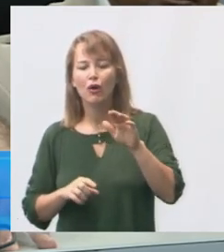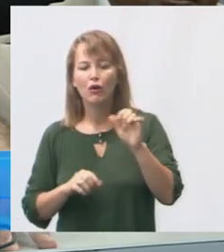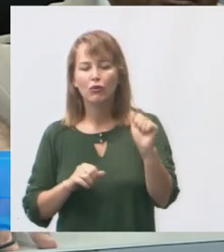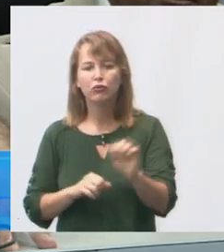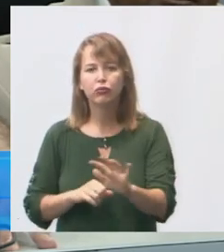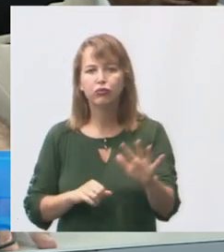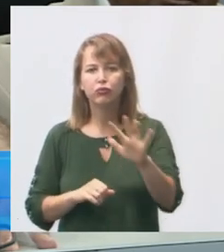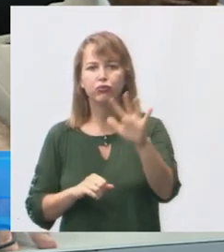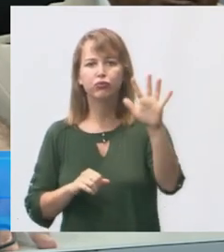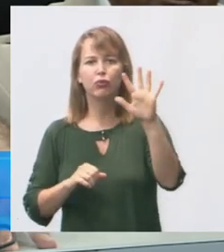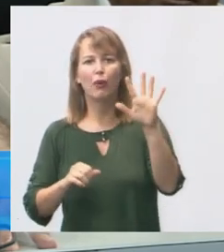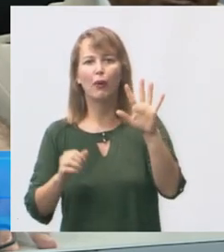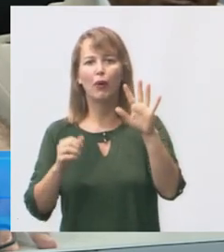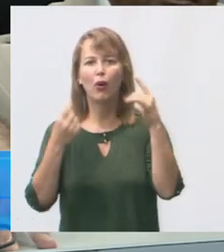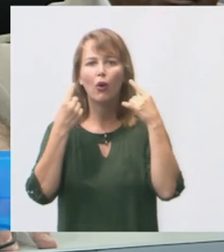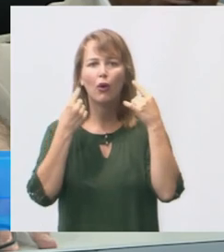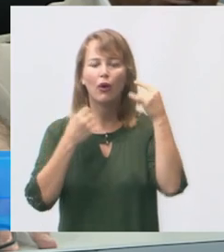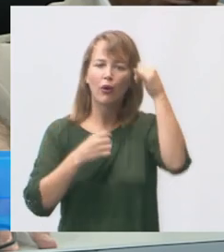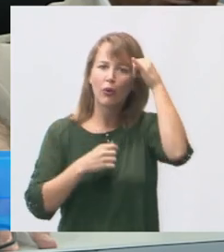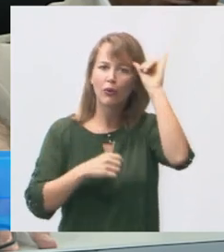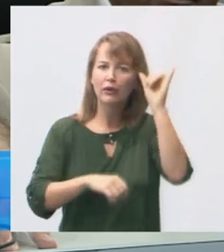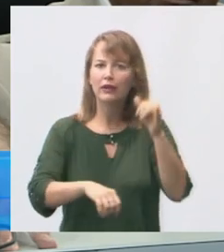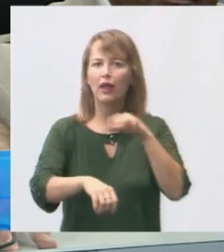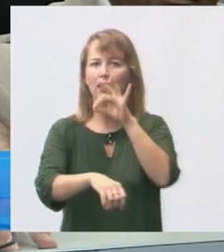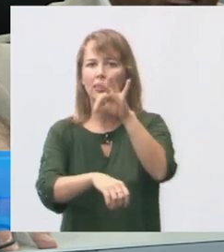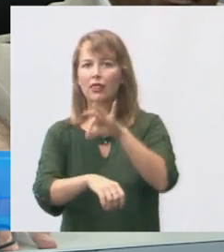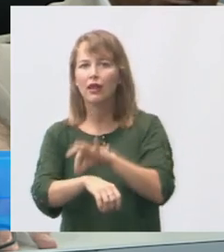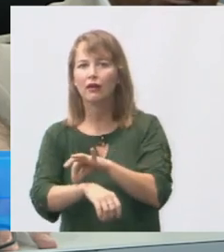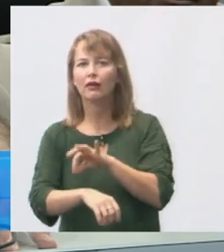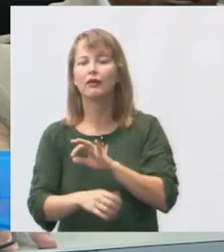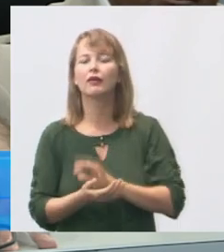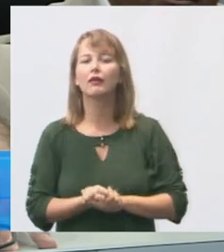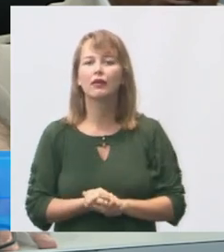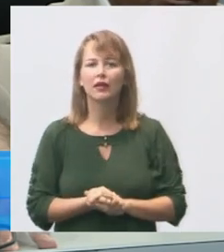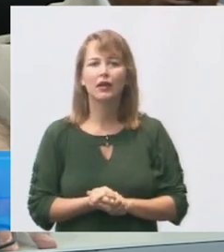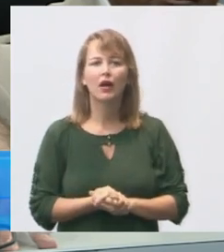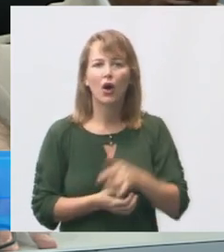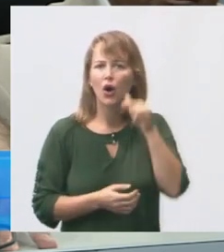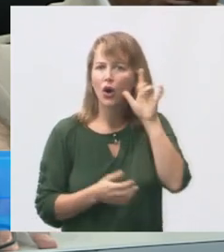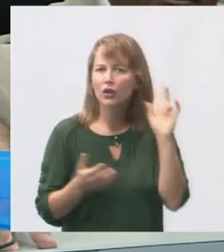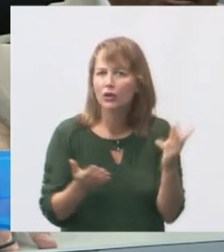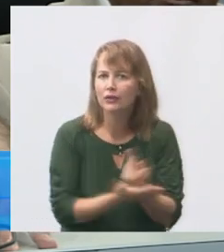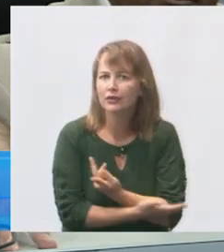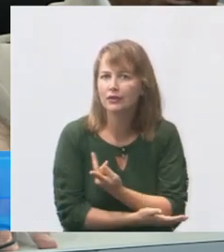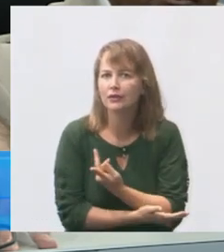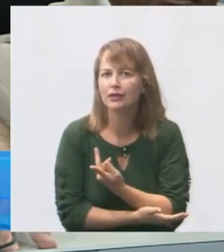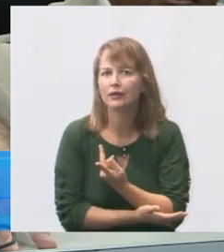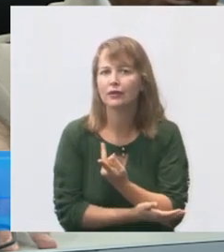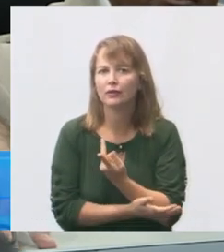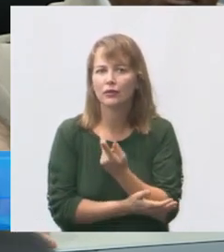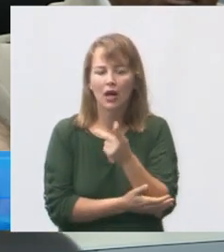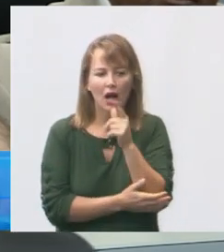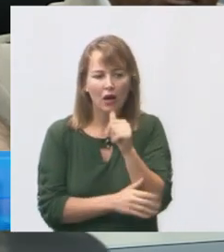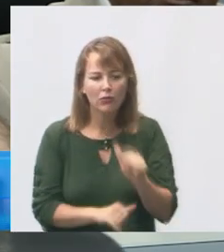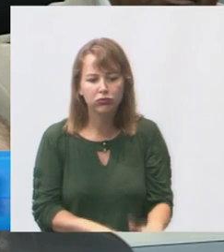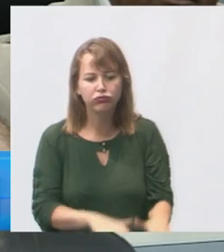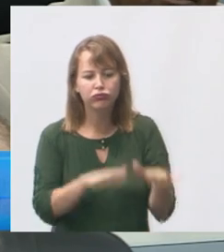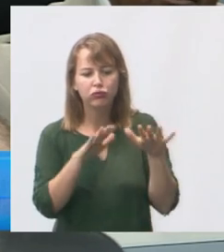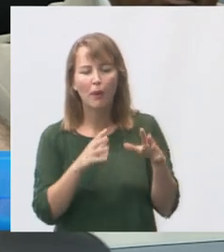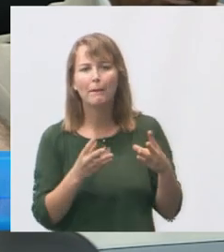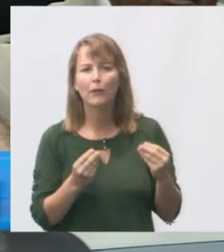gente viu o aconteceu na cidade ontem vários bueiros entupidos a cidade alagada não alagou tanto porque graças a Deus a gente tem